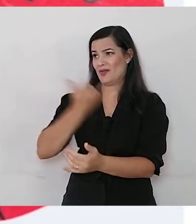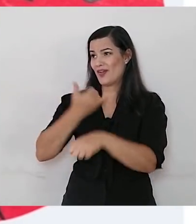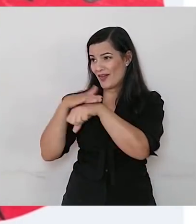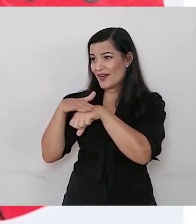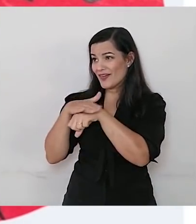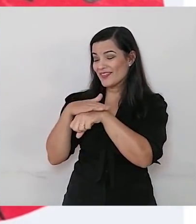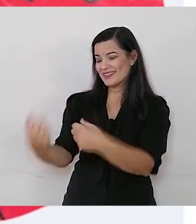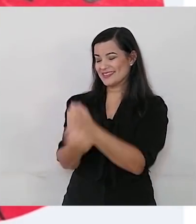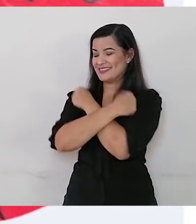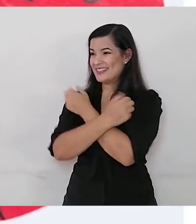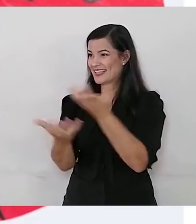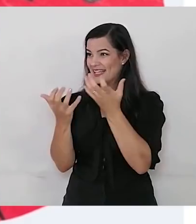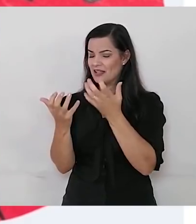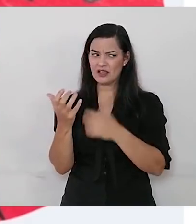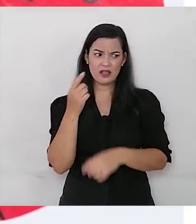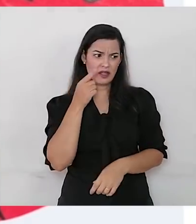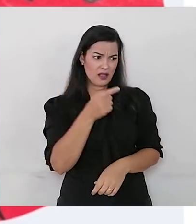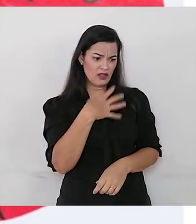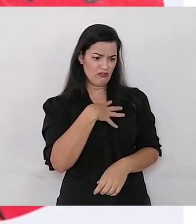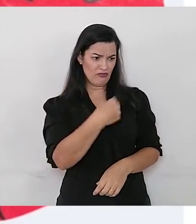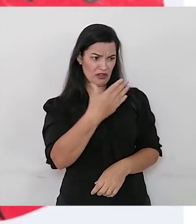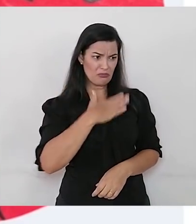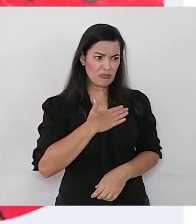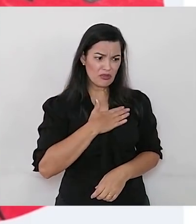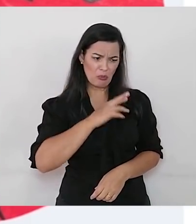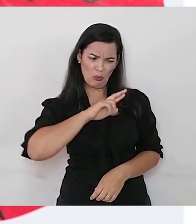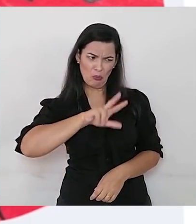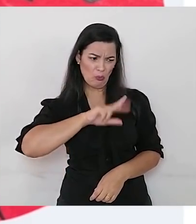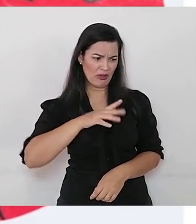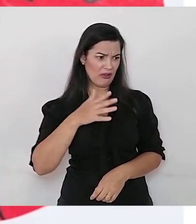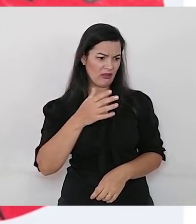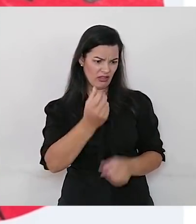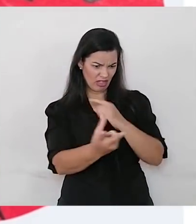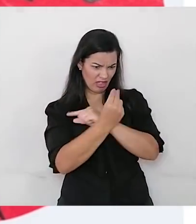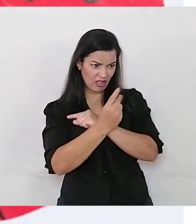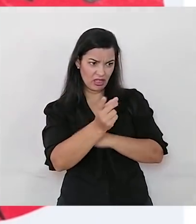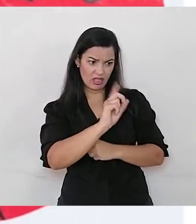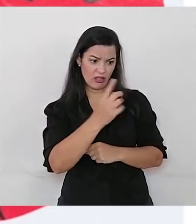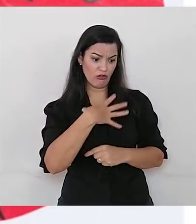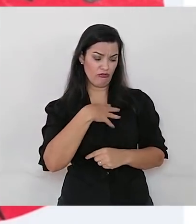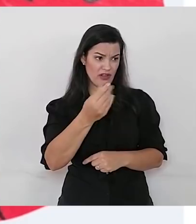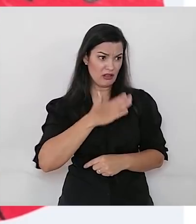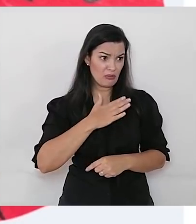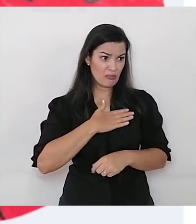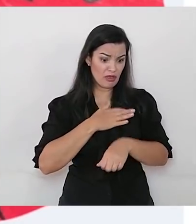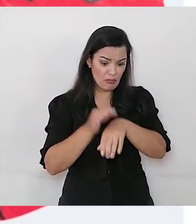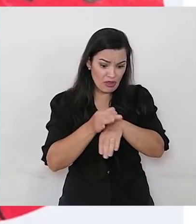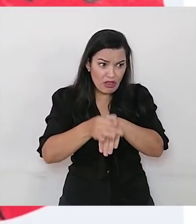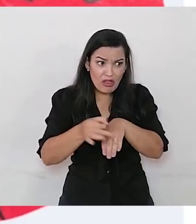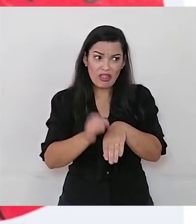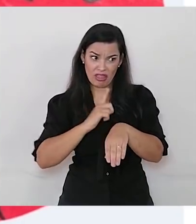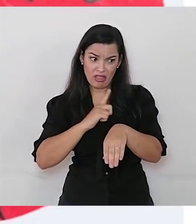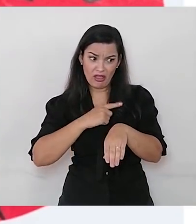abraçar. Você não é minha filha. Não queira me enganar. Minha filha é pintadinha. Volte já